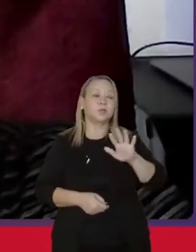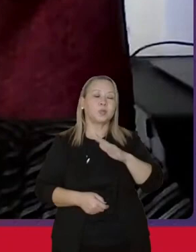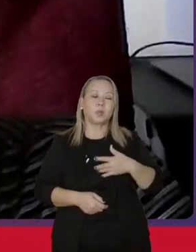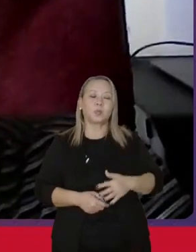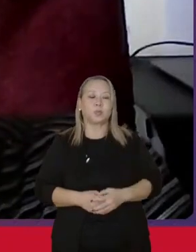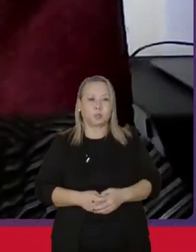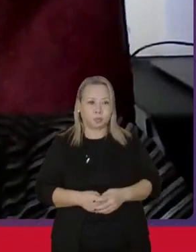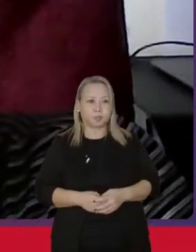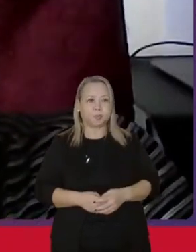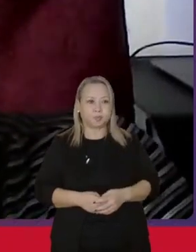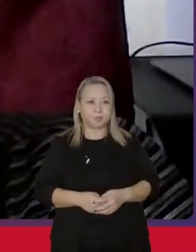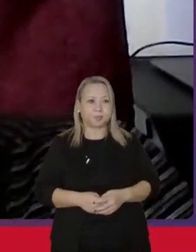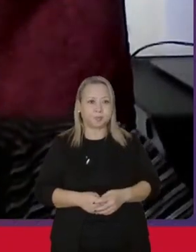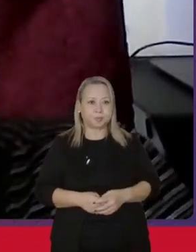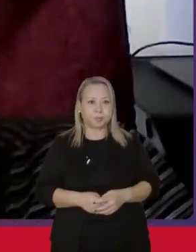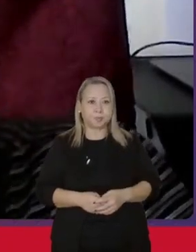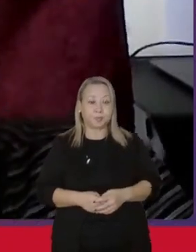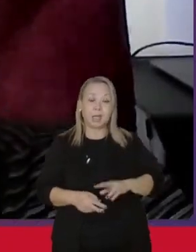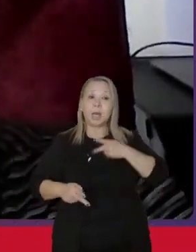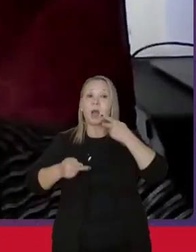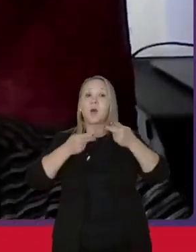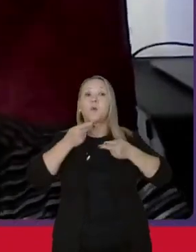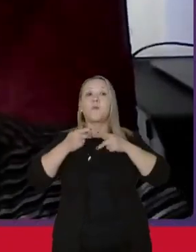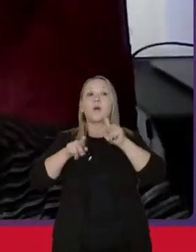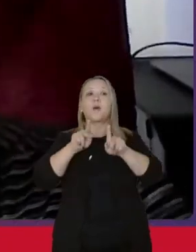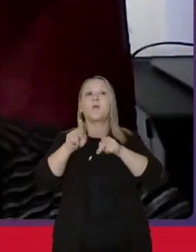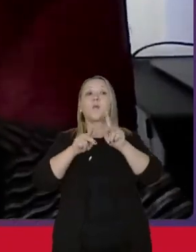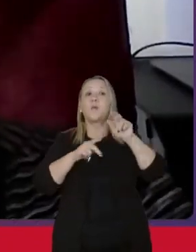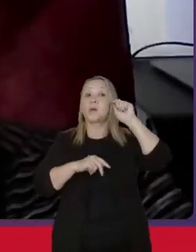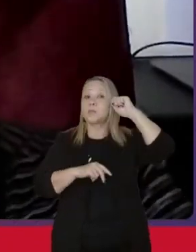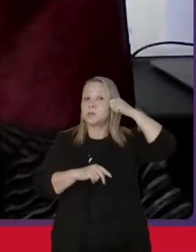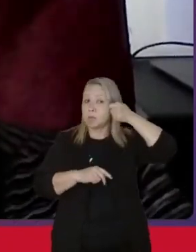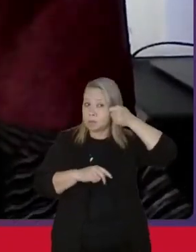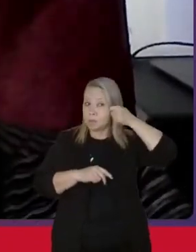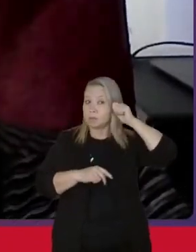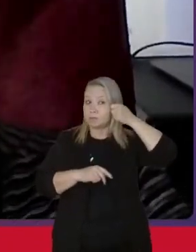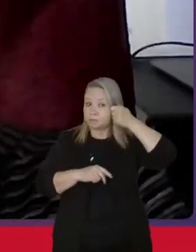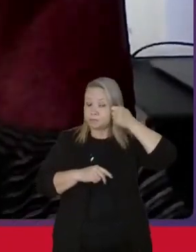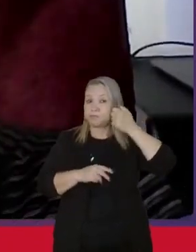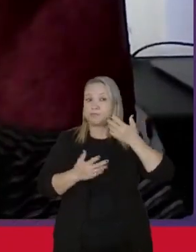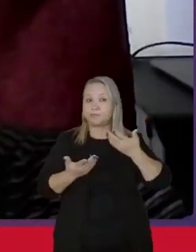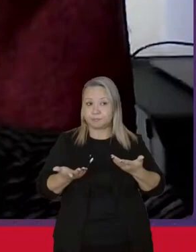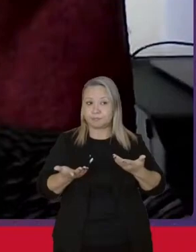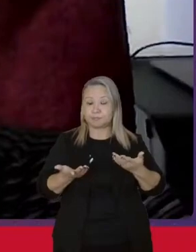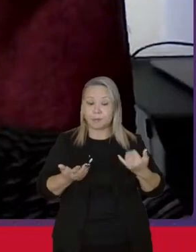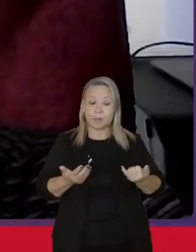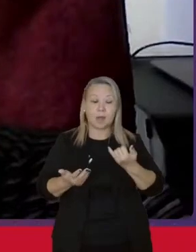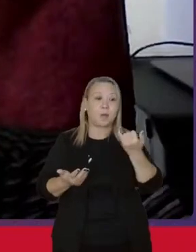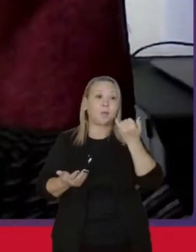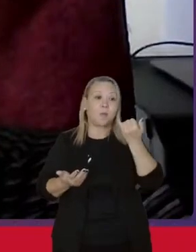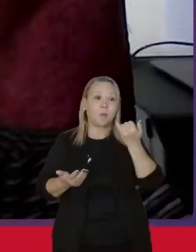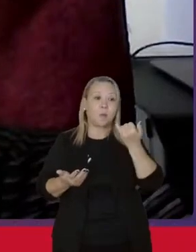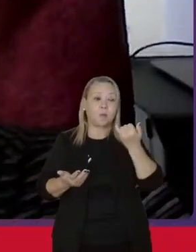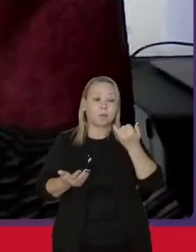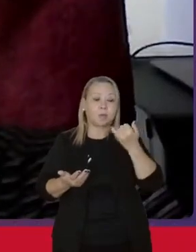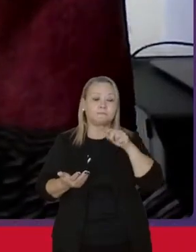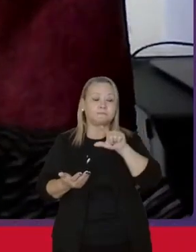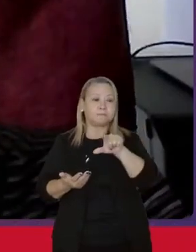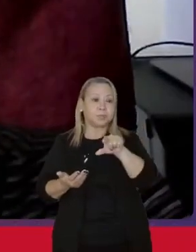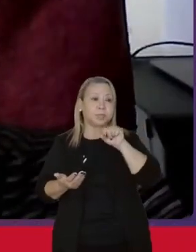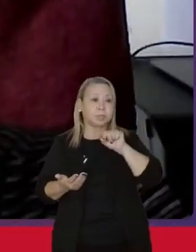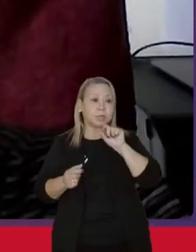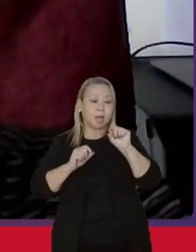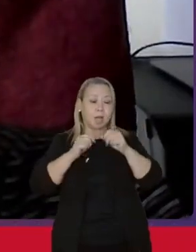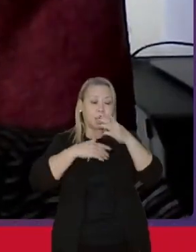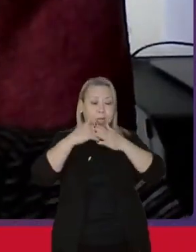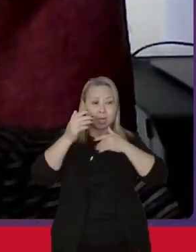Falando da população negra, é importante frisar que